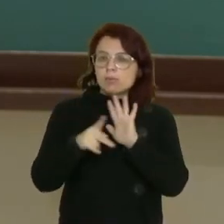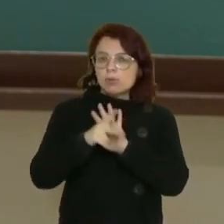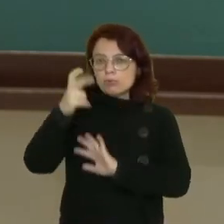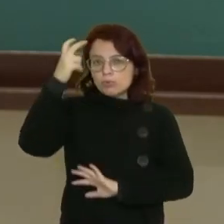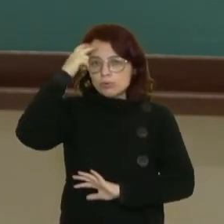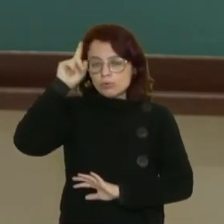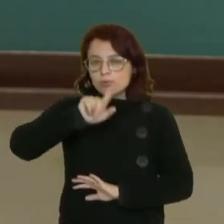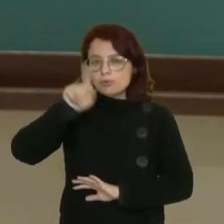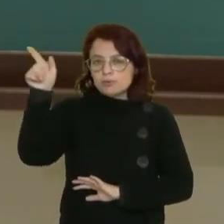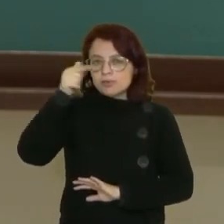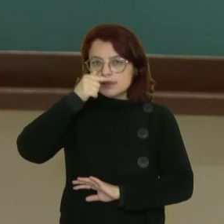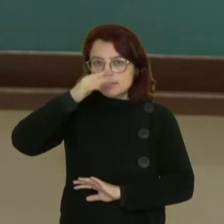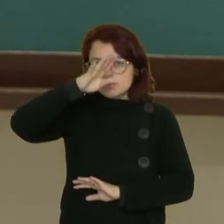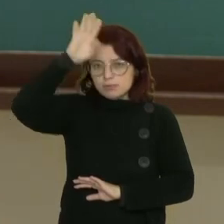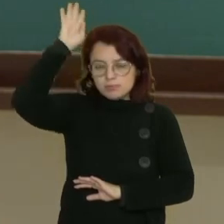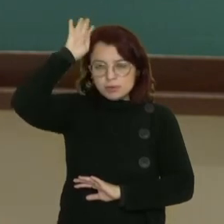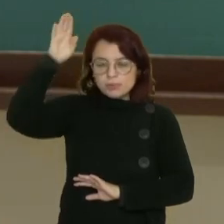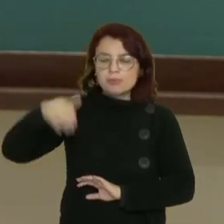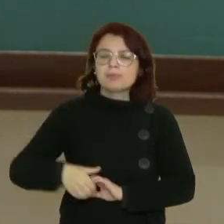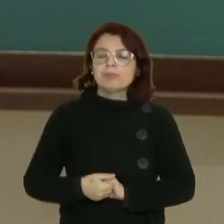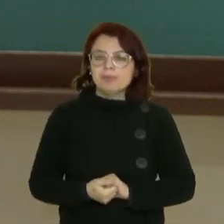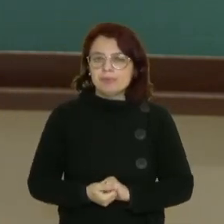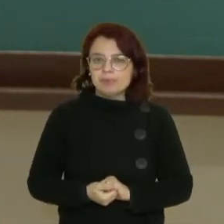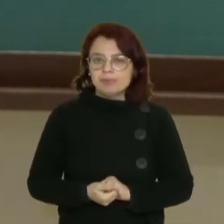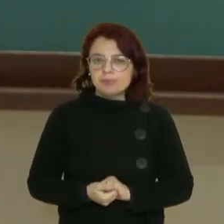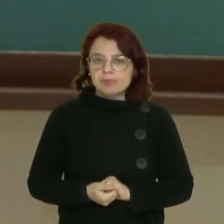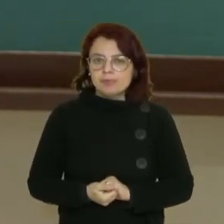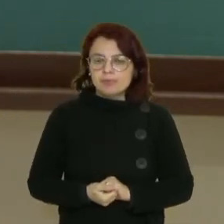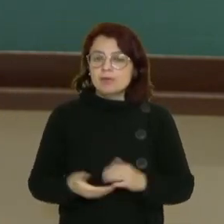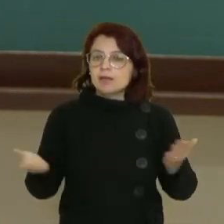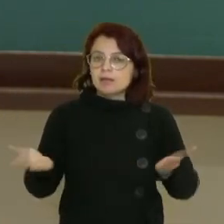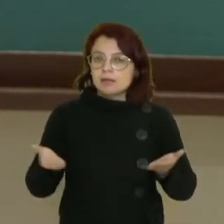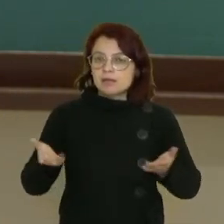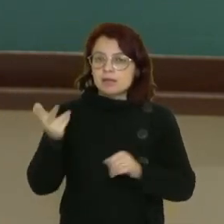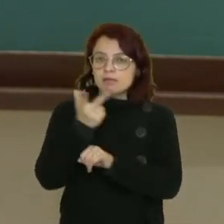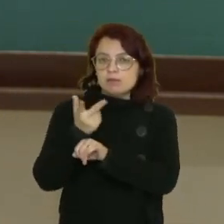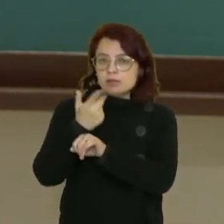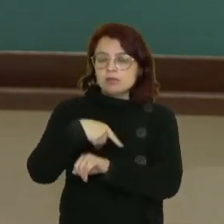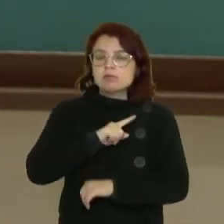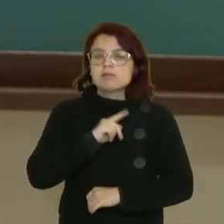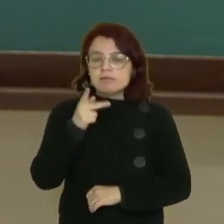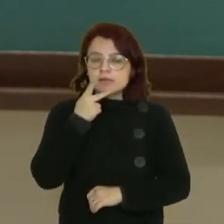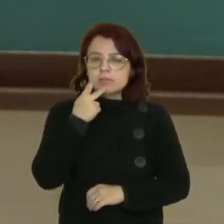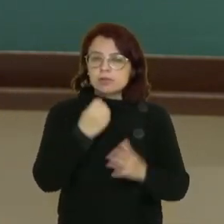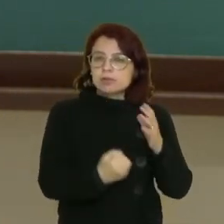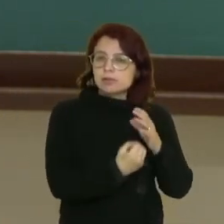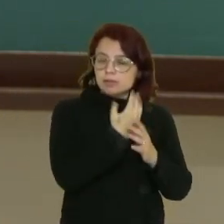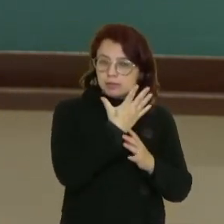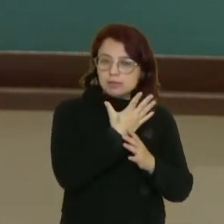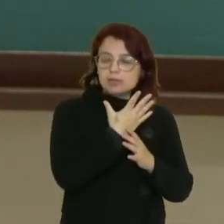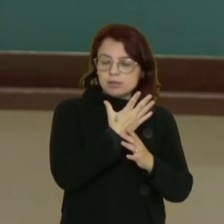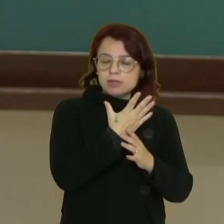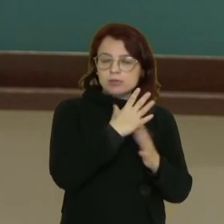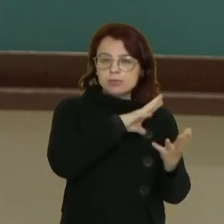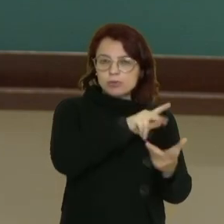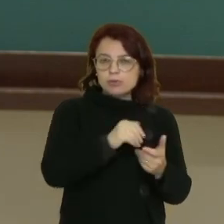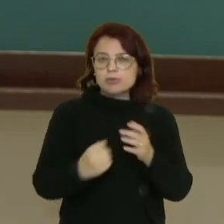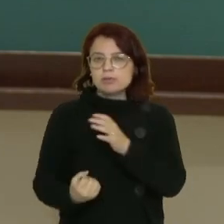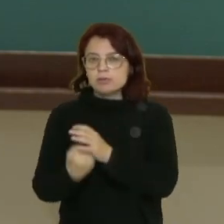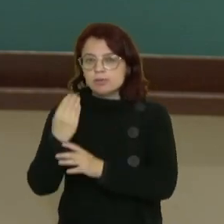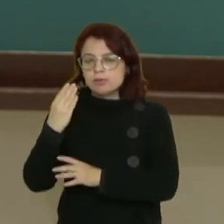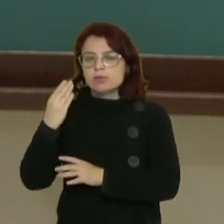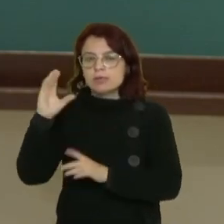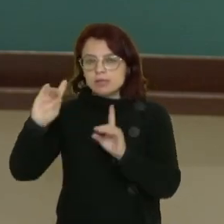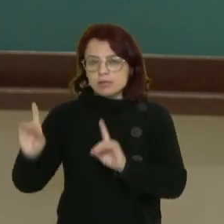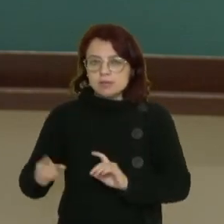greco, com a cultura romana. Bem, neste vídeo, nós falamos sobre teogonias e cosmogonias.